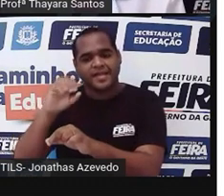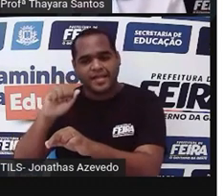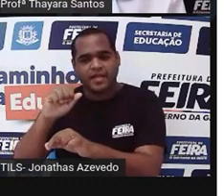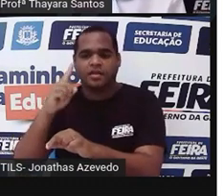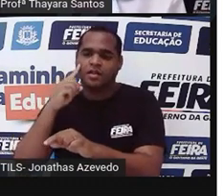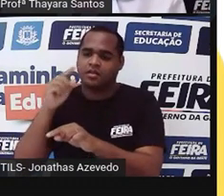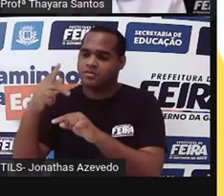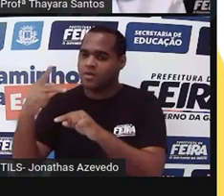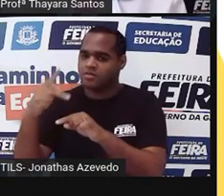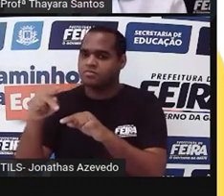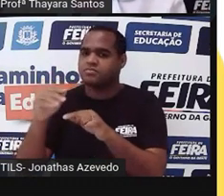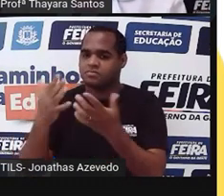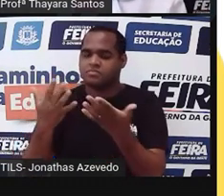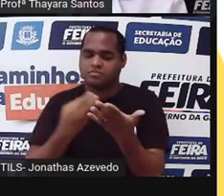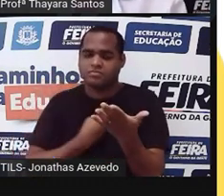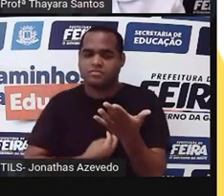dela.